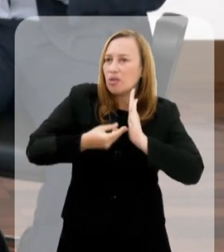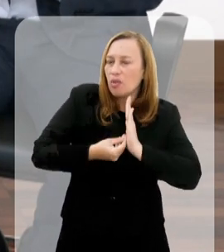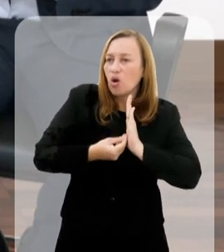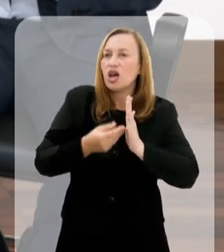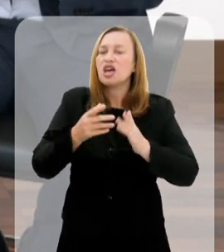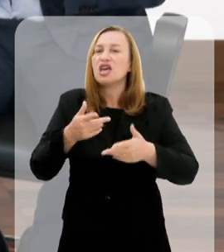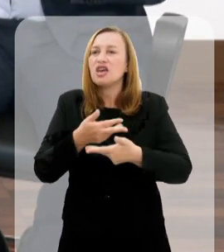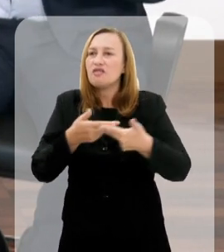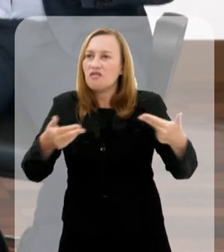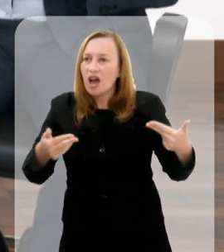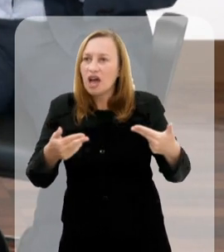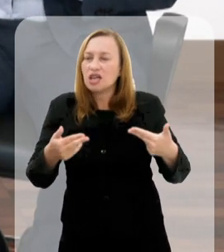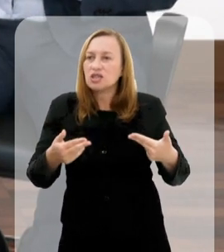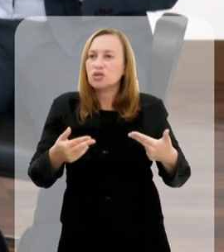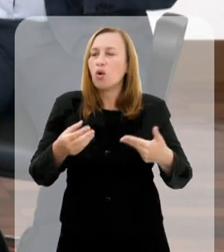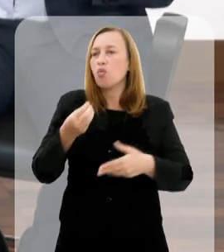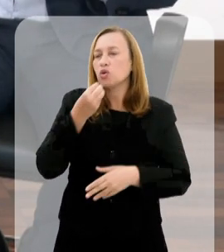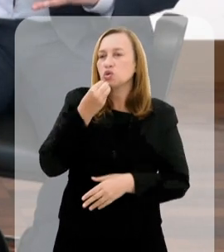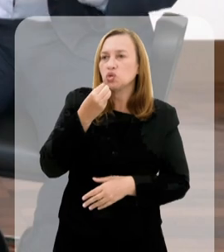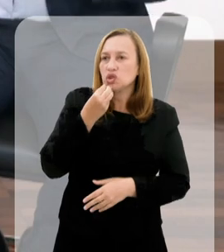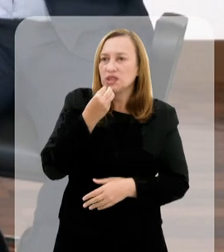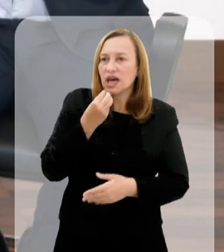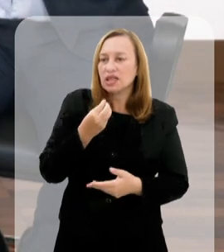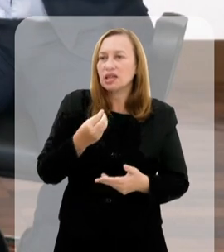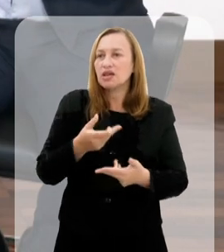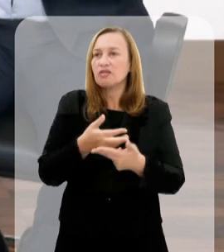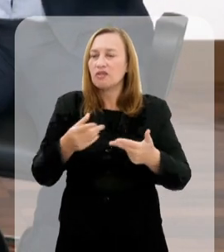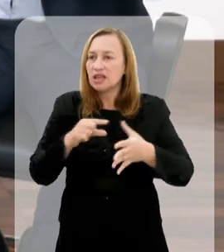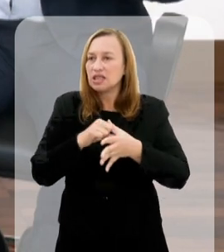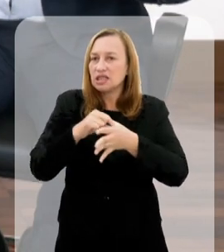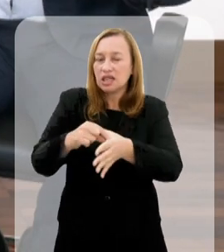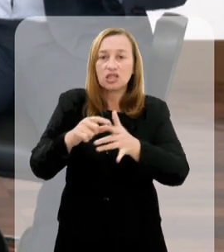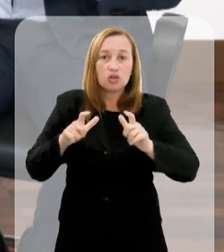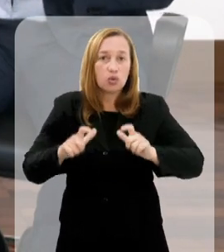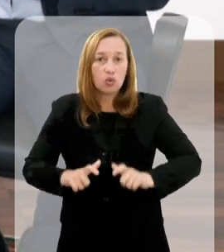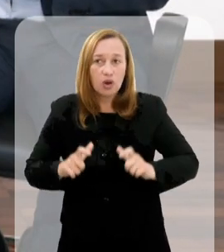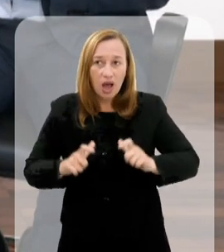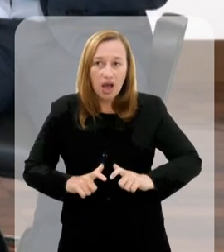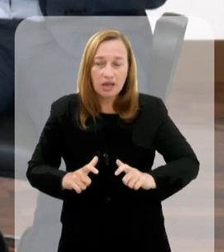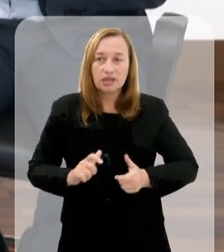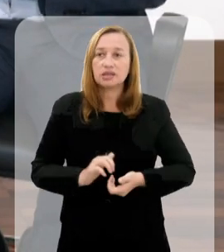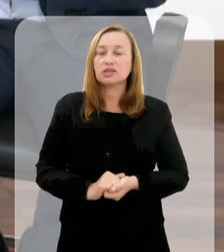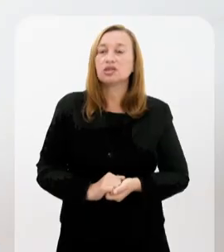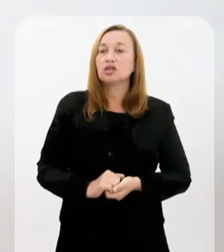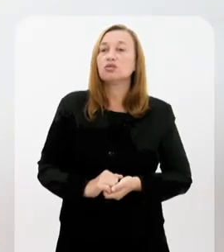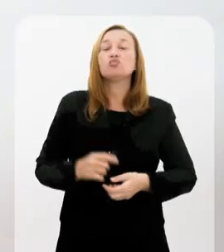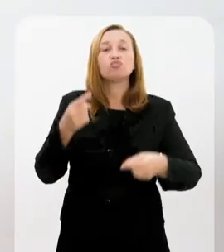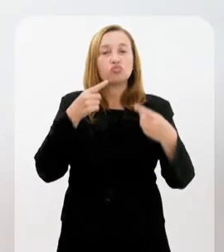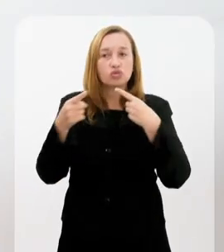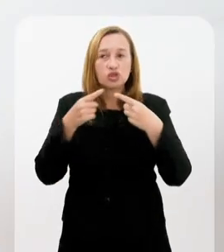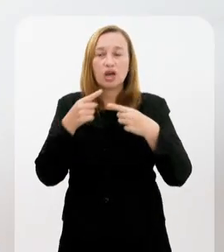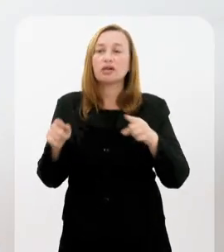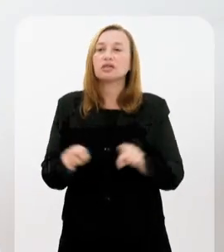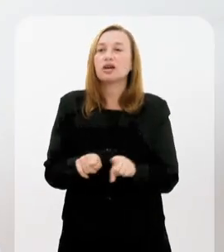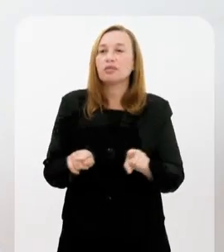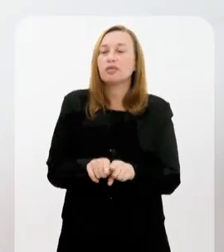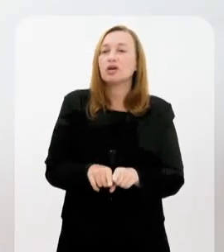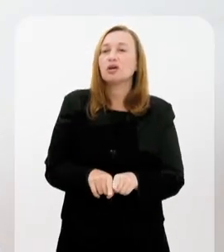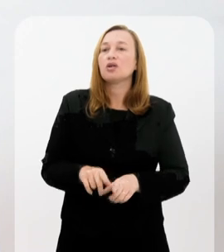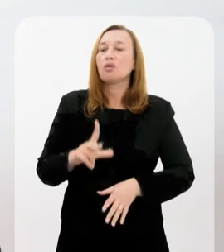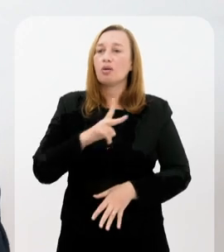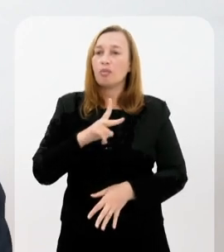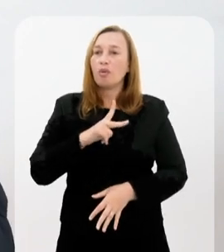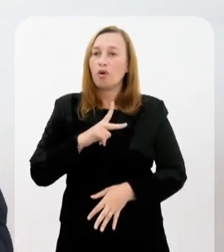possibilidades ali. Então, o que a gente quer fazer? A gente tem dialogado com várias lideranças locais, né? Fizemos um diálogo também